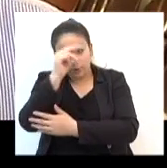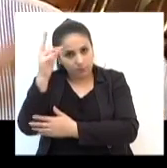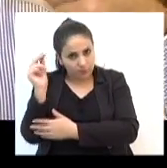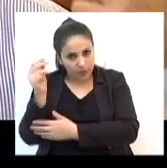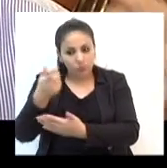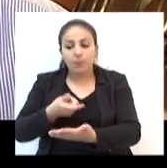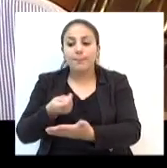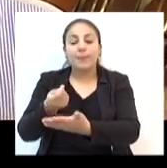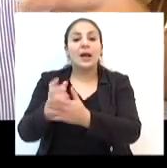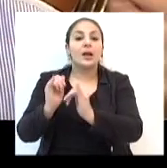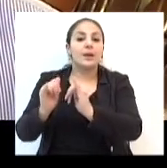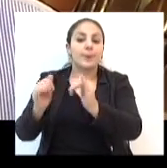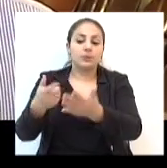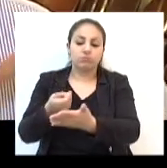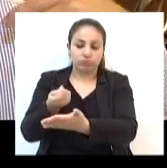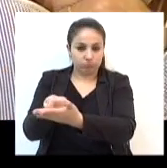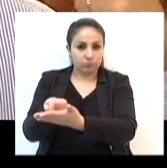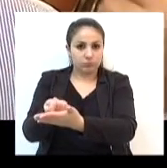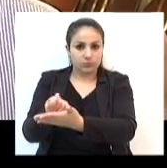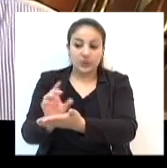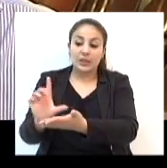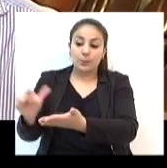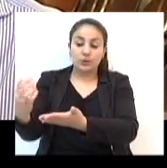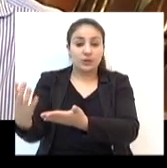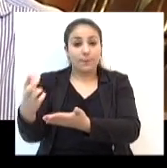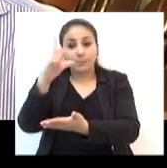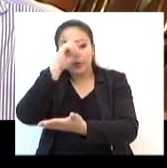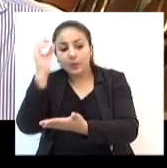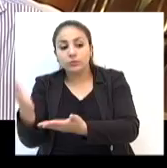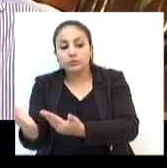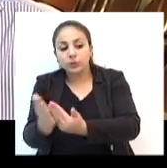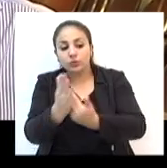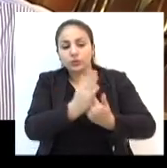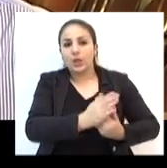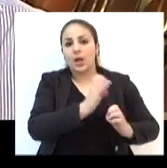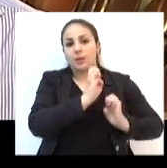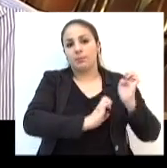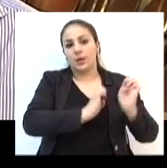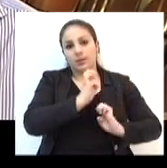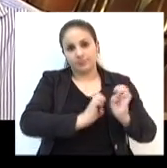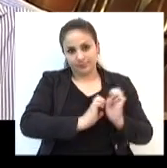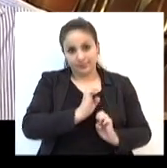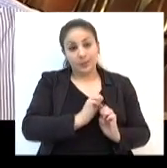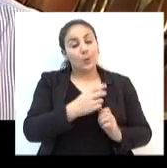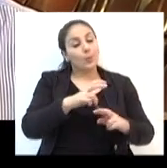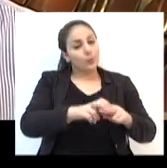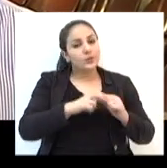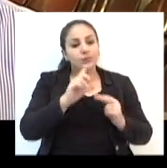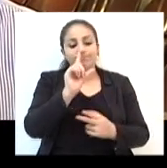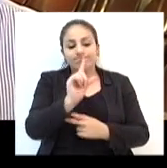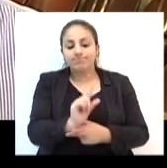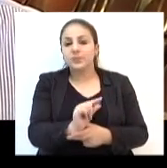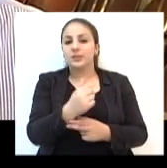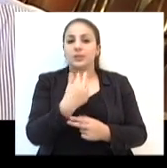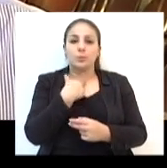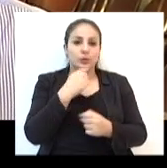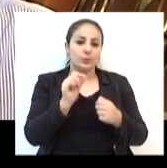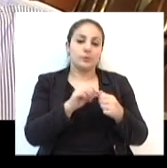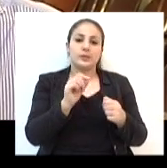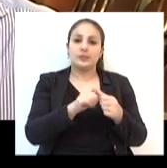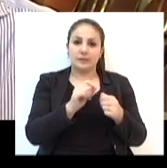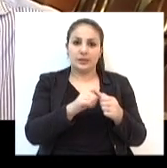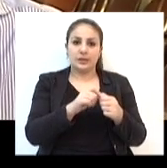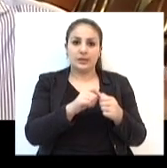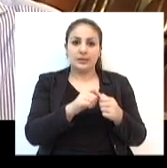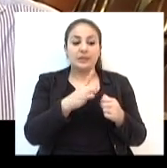deputado, deputado federal, estadual e assim por diante. Então é isso que nós temos que reduzir, nós temos que fazer